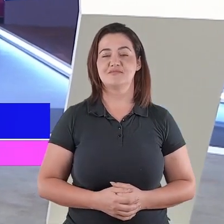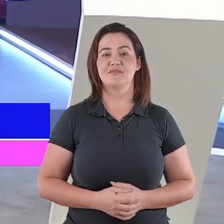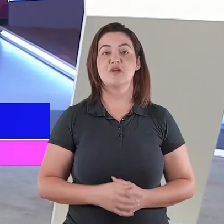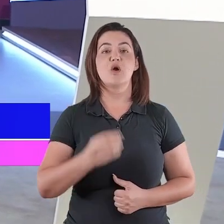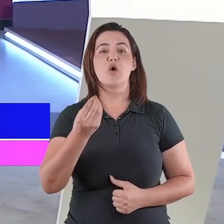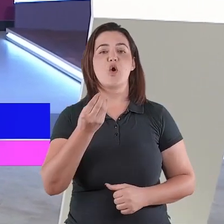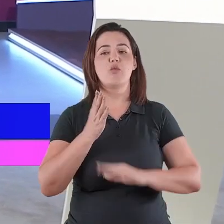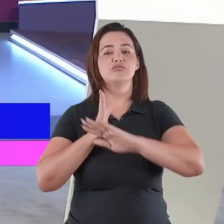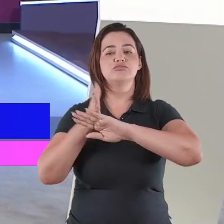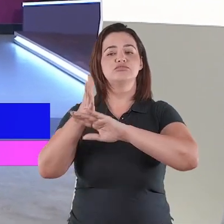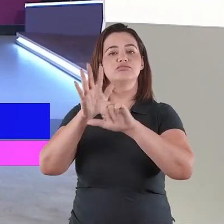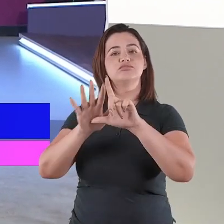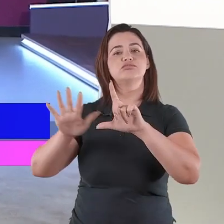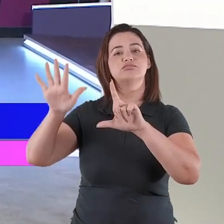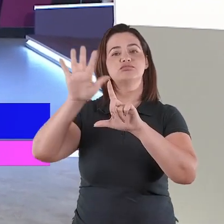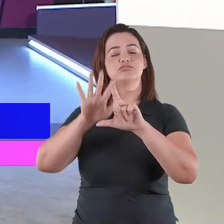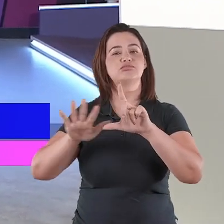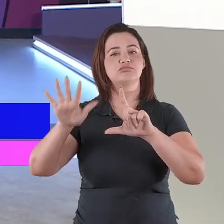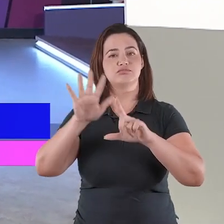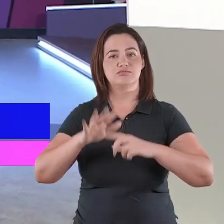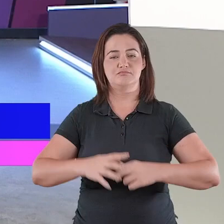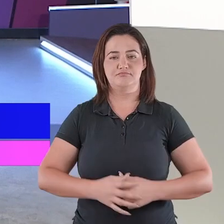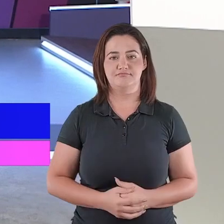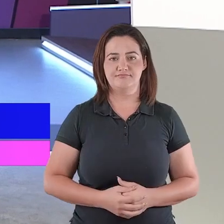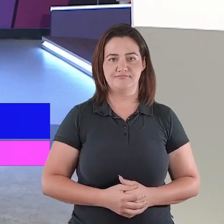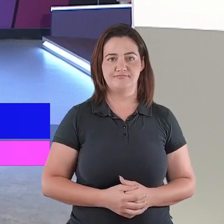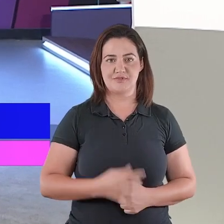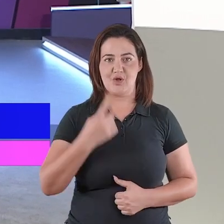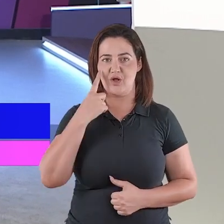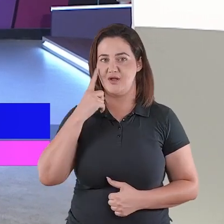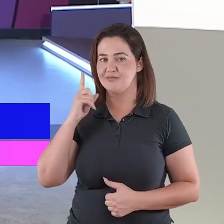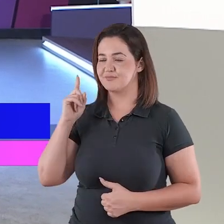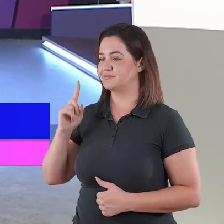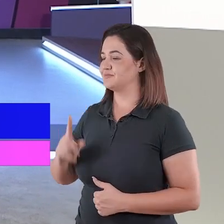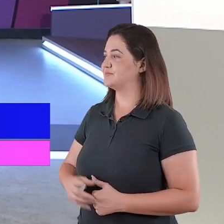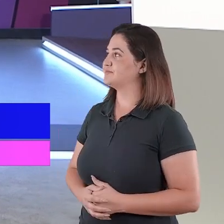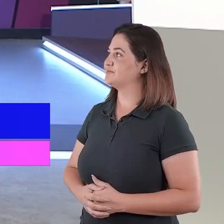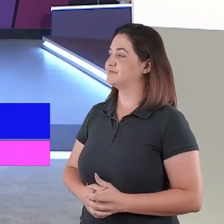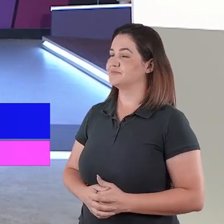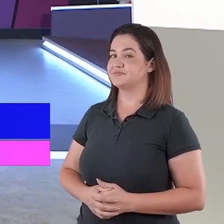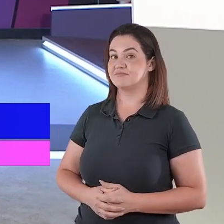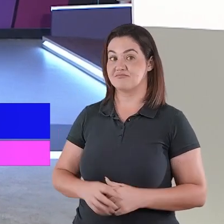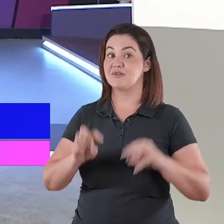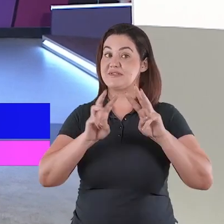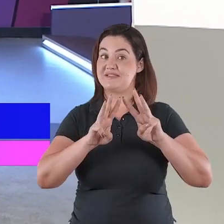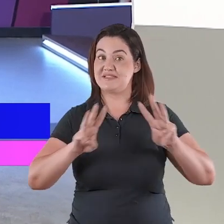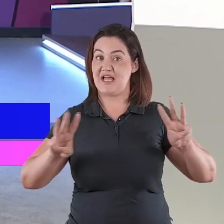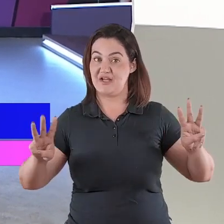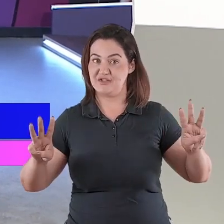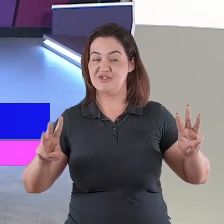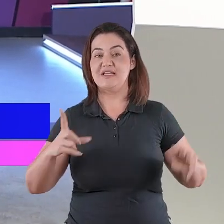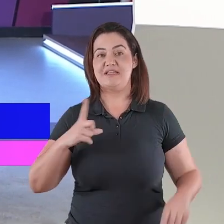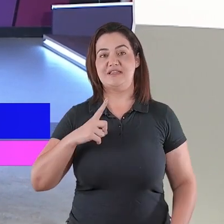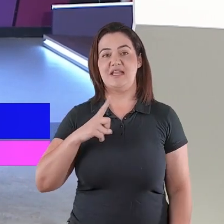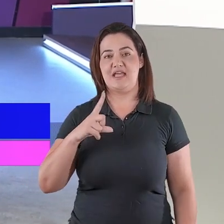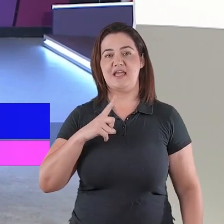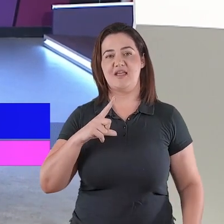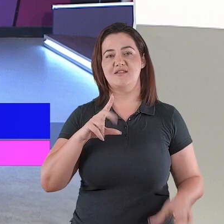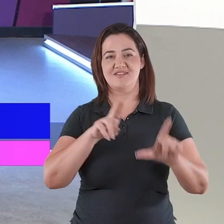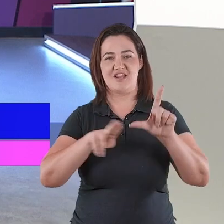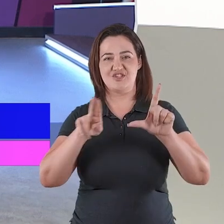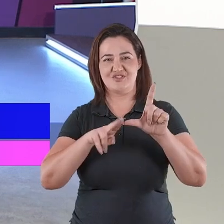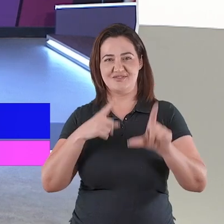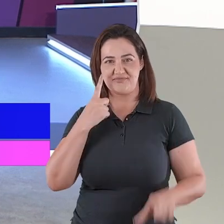que tenha acesso a esse material? Olha, aqui está o nosso site, que é novotempo